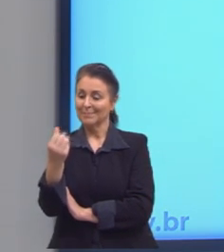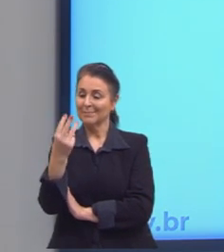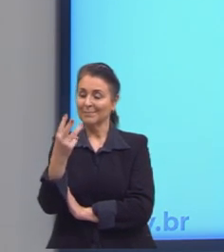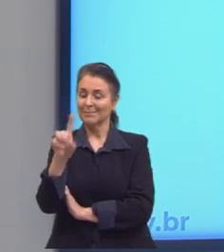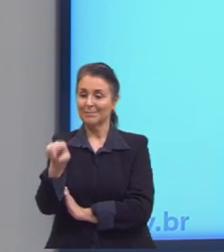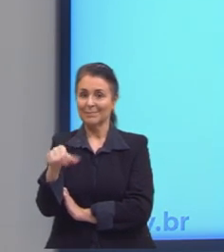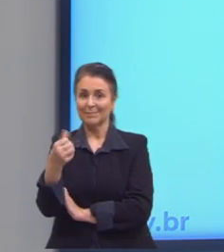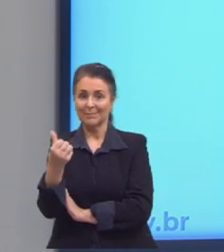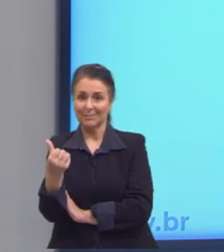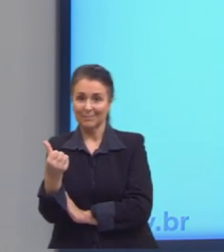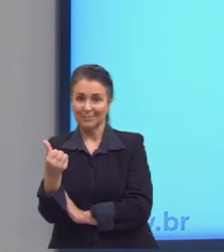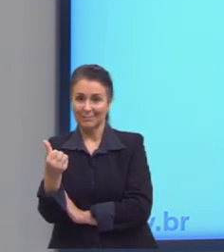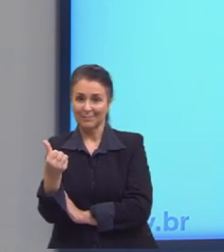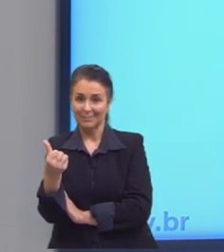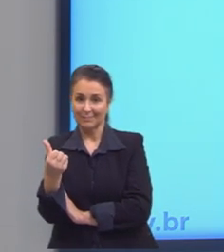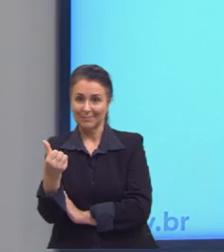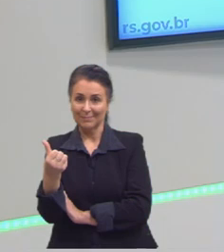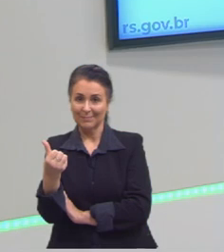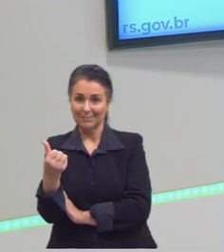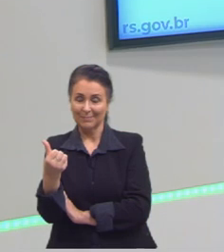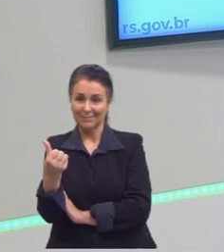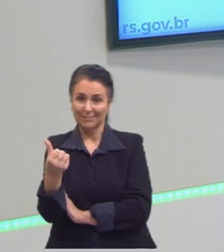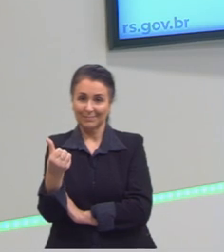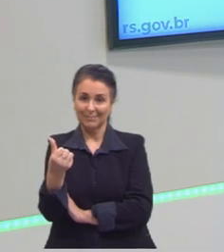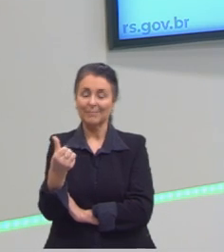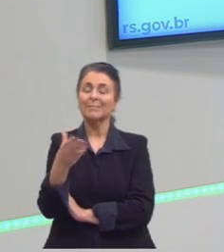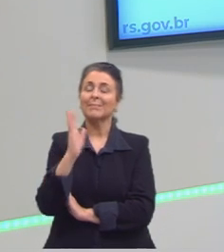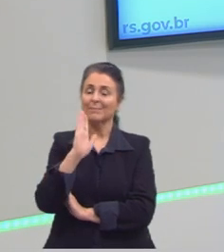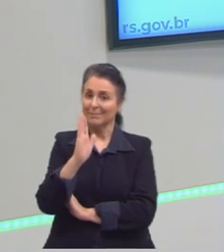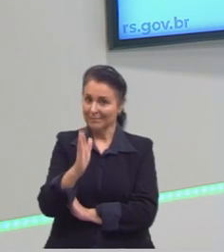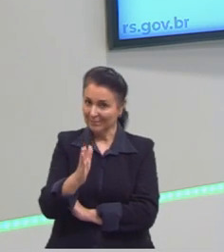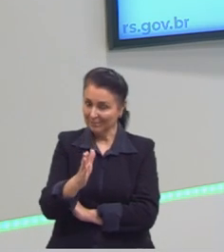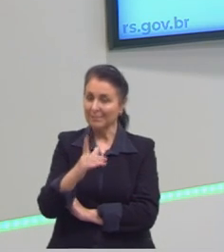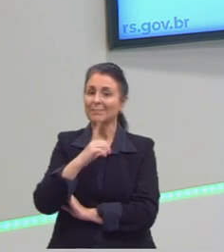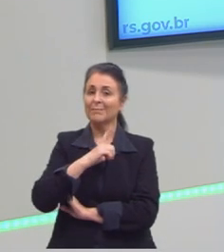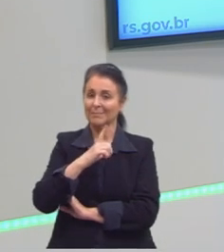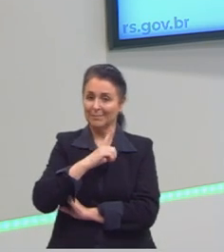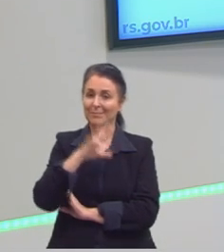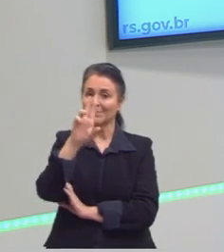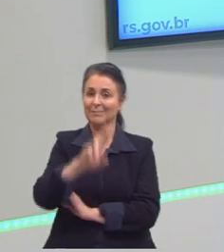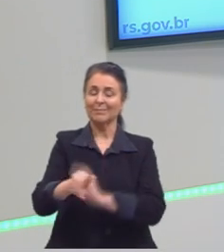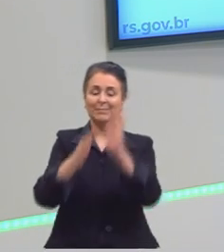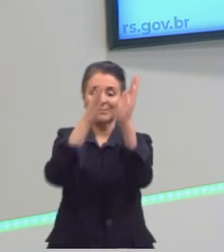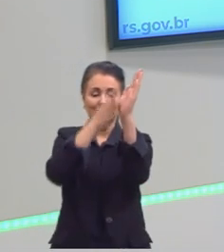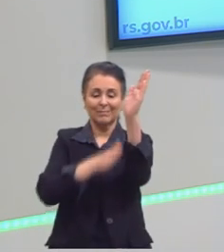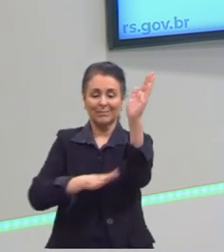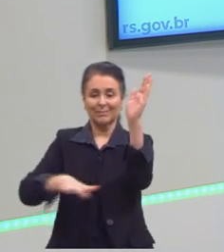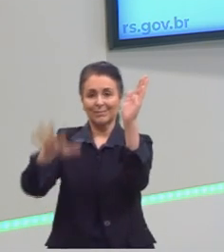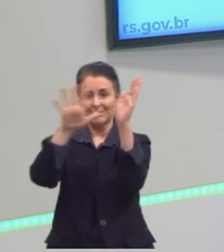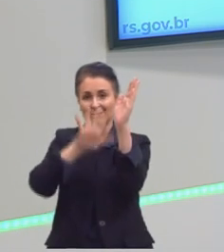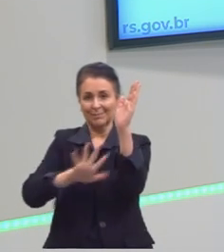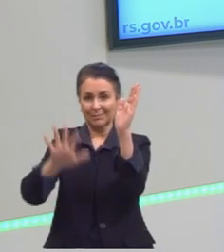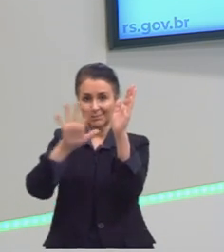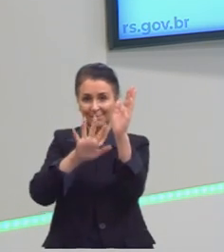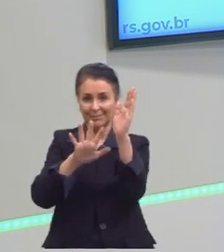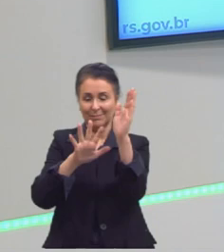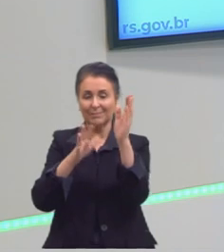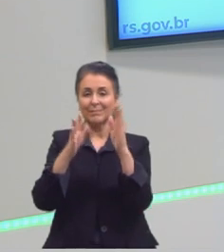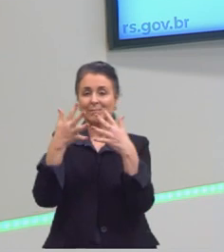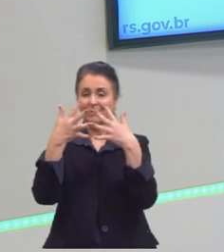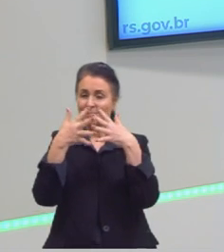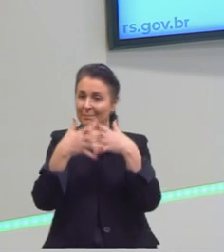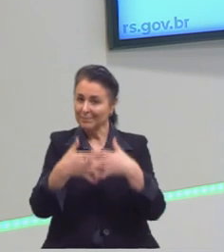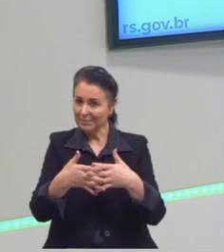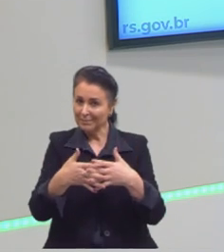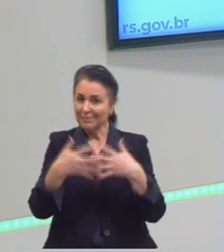e 6. Bom, ok. A gente já trabalhou o plano cartesiano, nós já sabemos como é que funciona o plano. Então, a gente vai